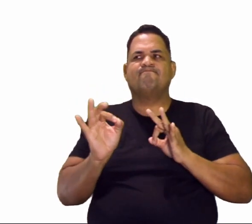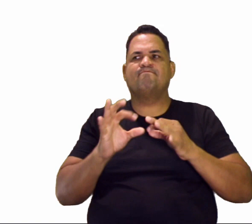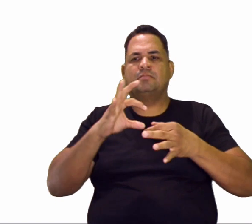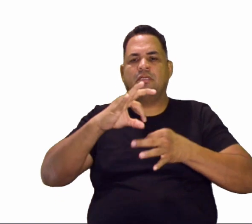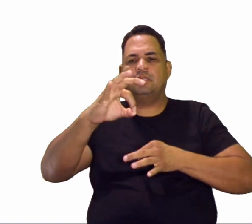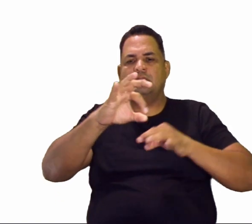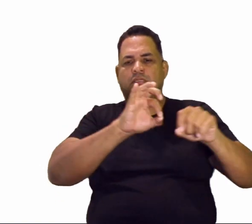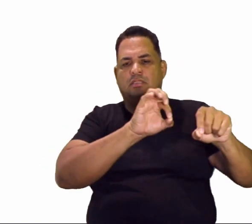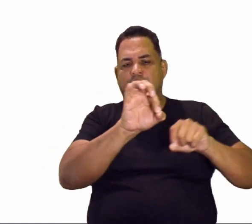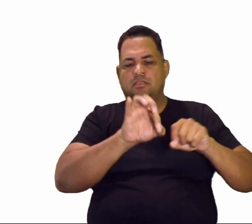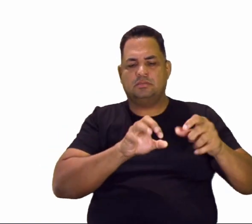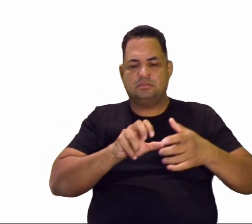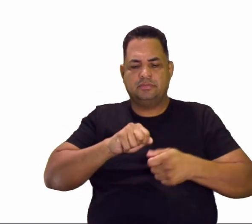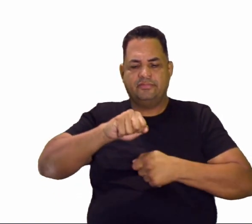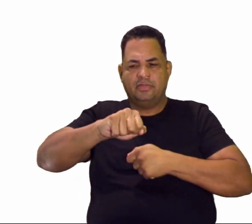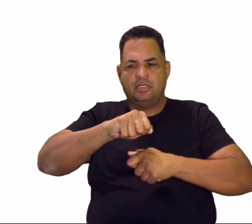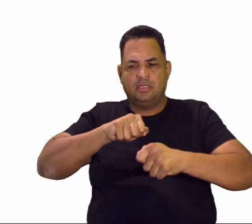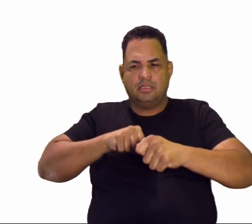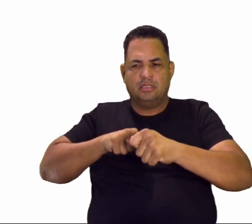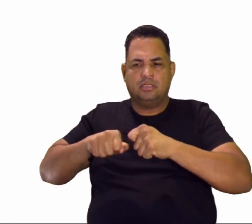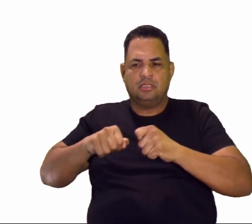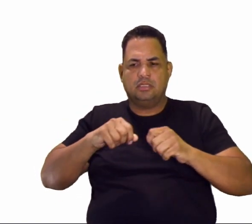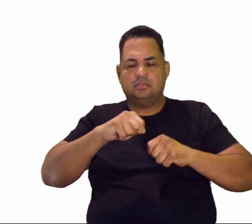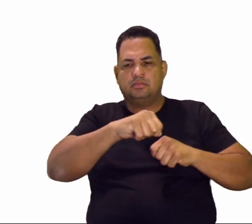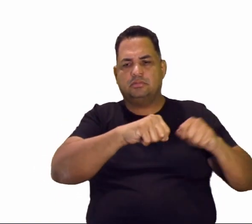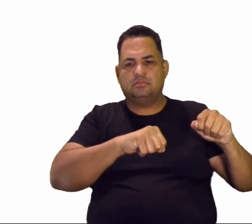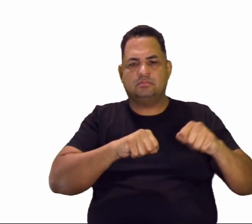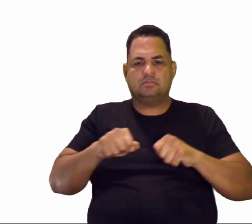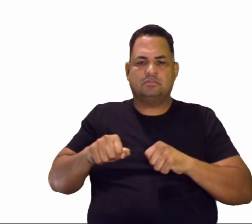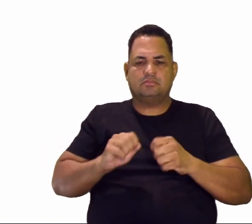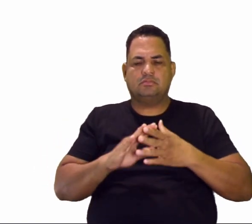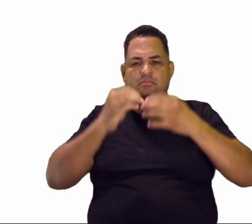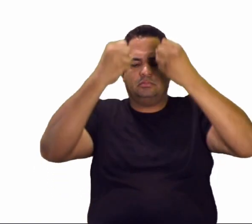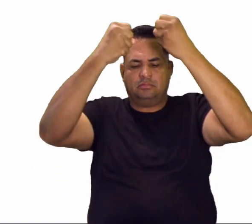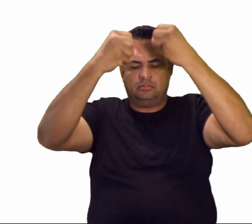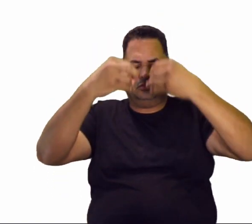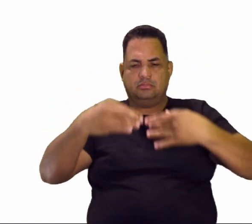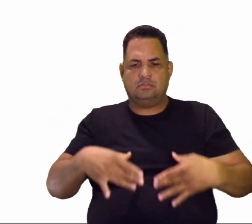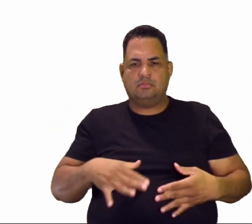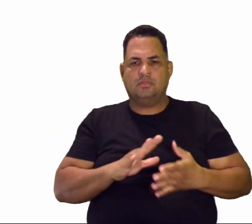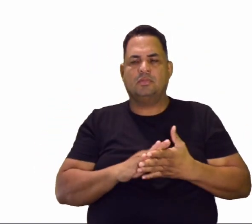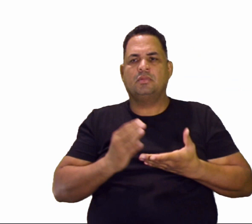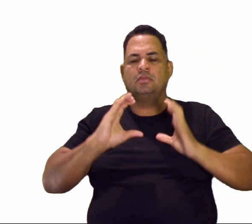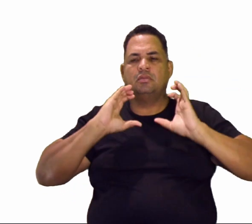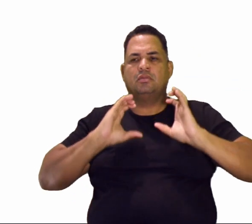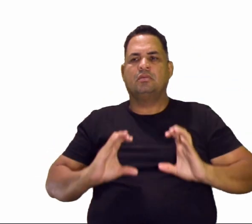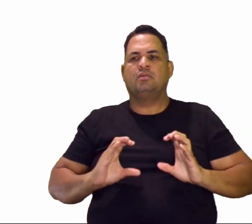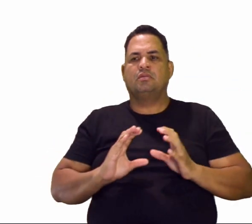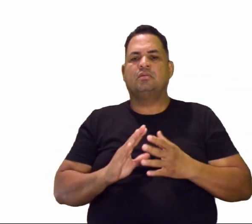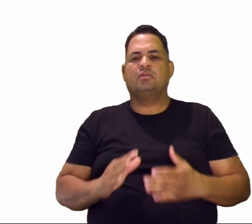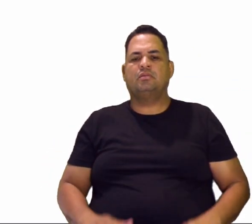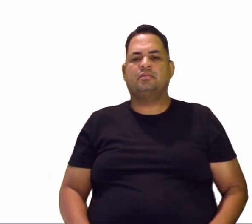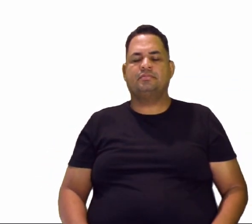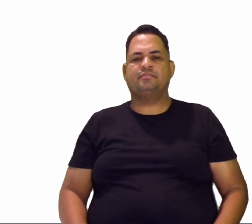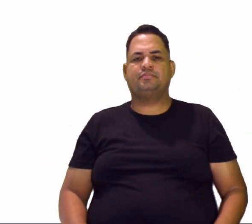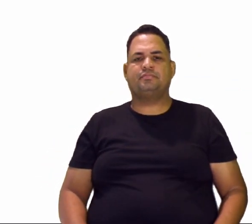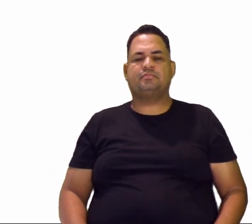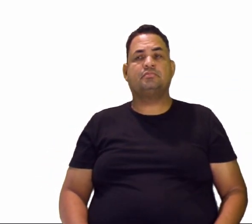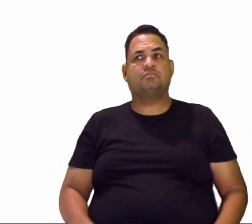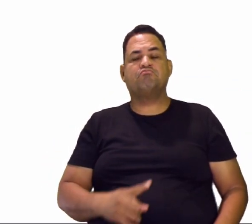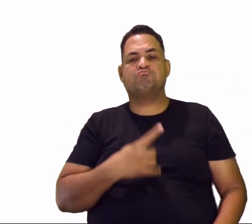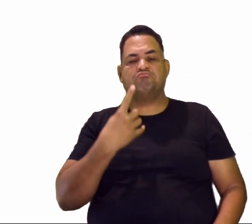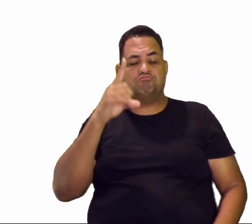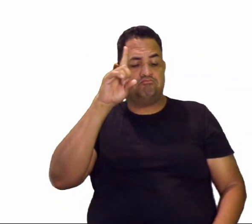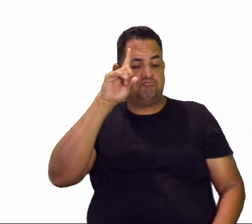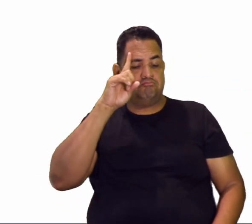mesmo amarra, né? Amarra para explicar aí o seu comportamento, né? Nosso dia a dia a